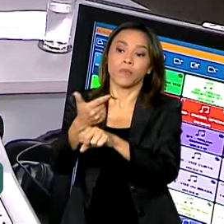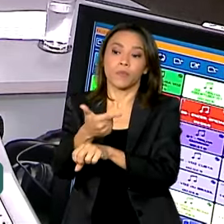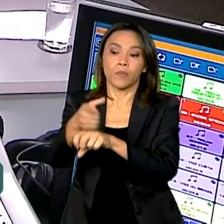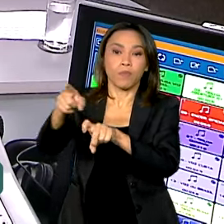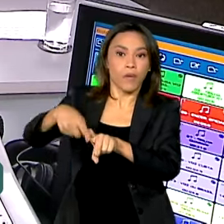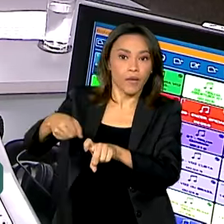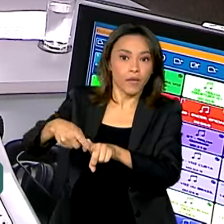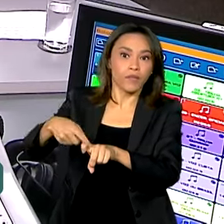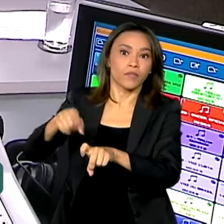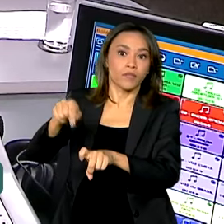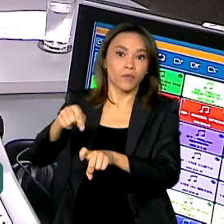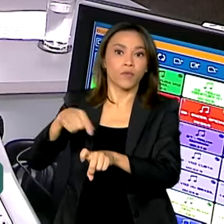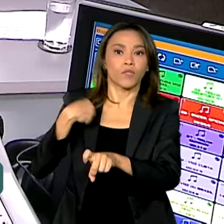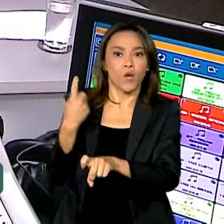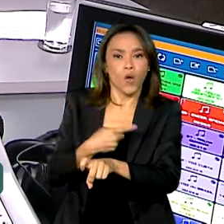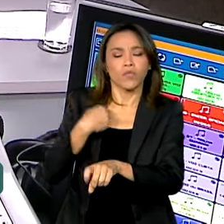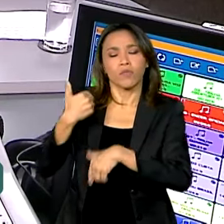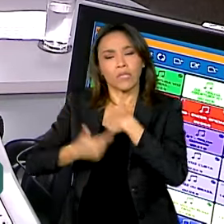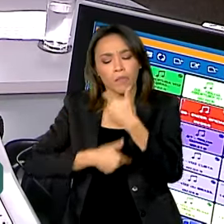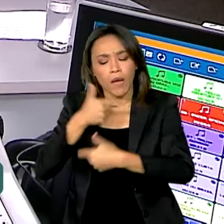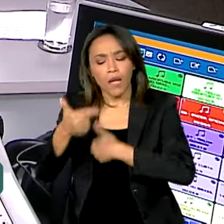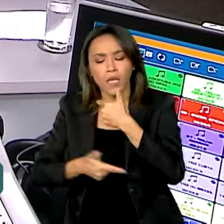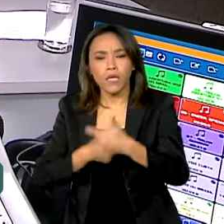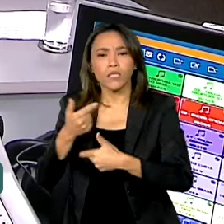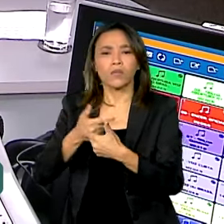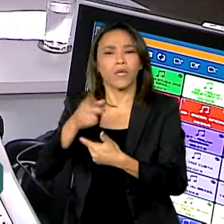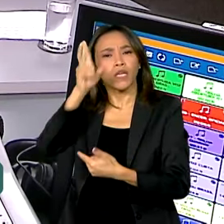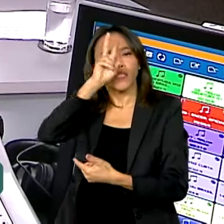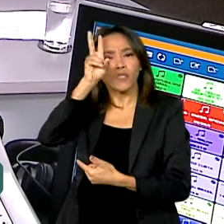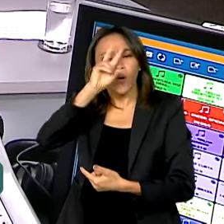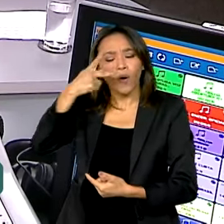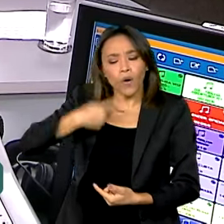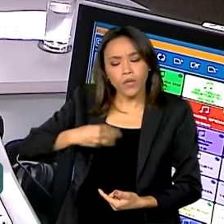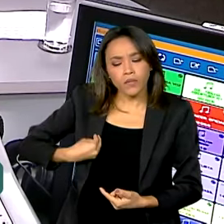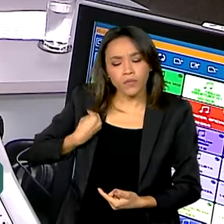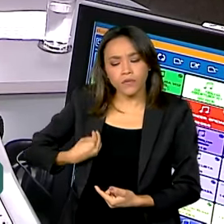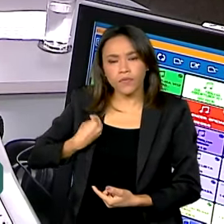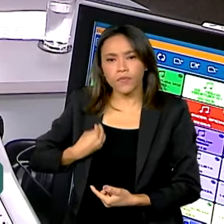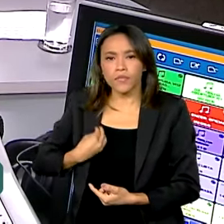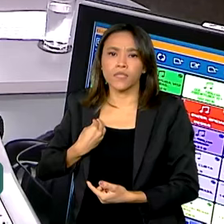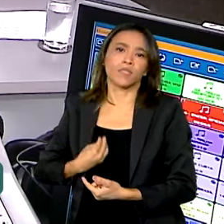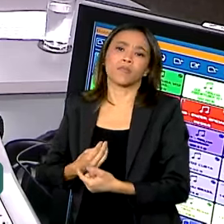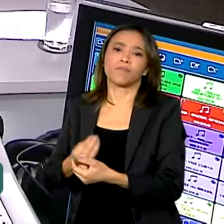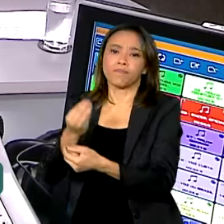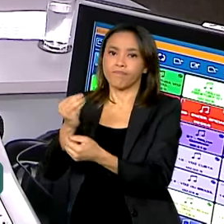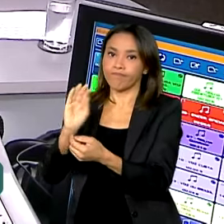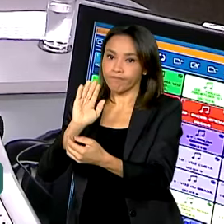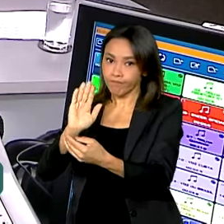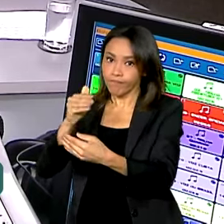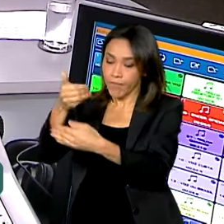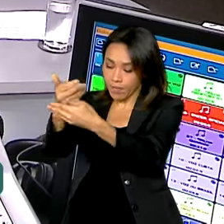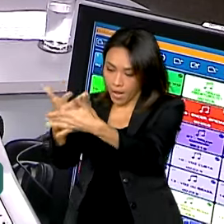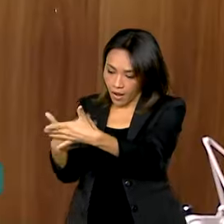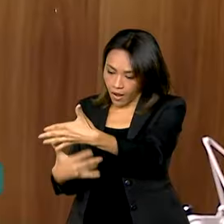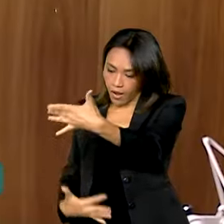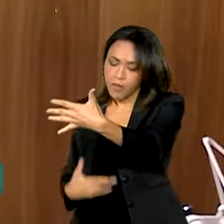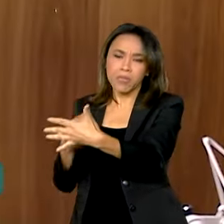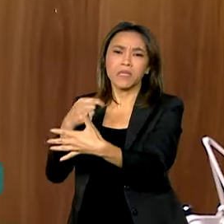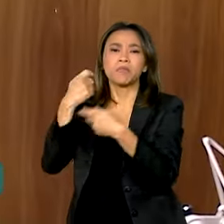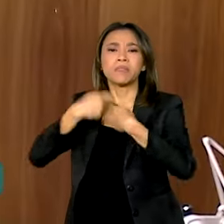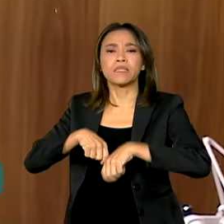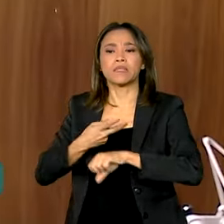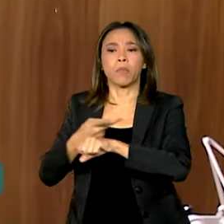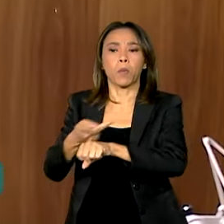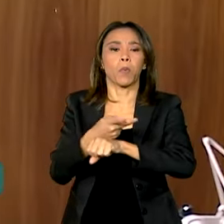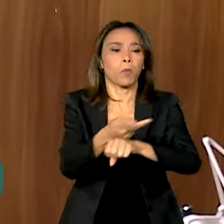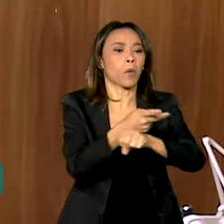trabalhando para que haja todo o histórico do paciente, para que ele não tenha que ir a vários lugares. A principal mudança, então,